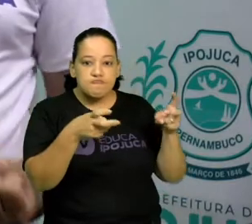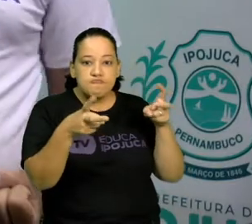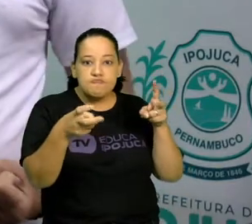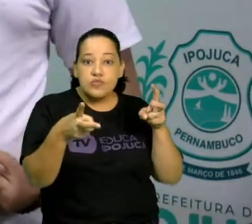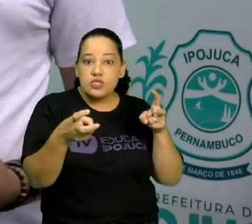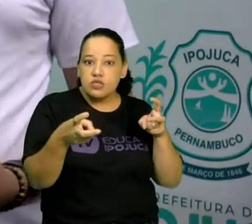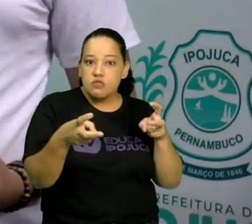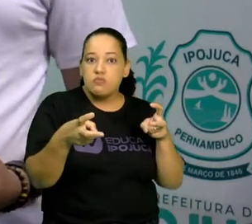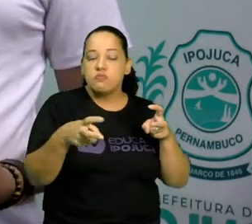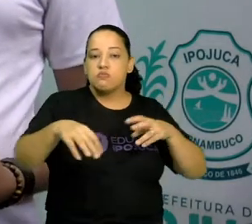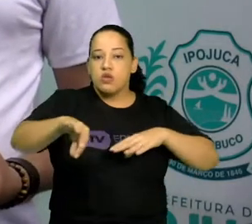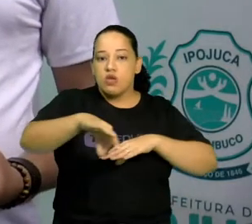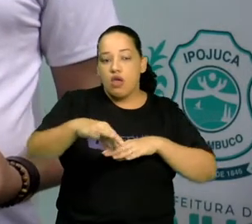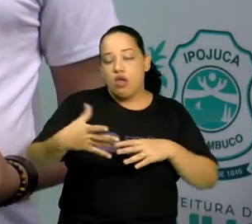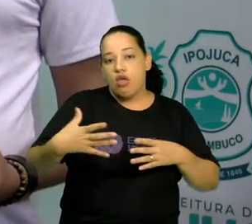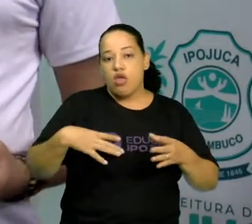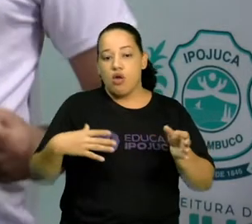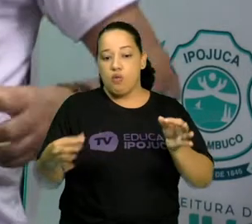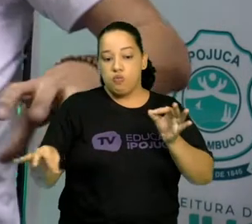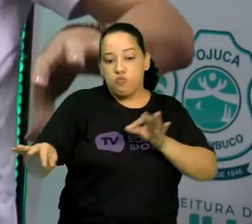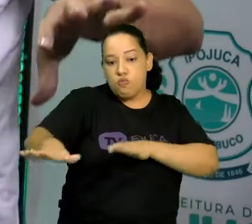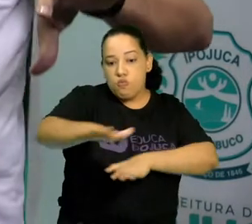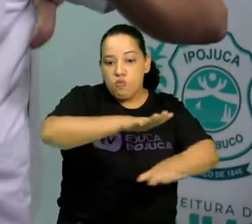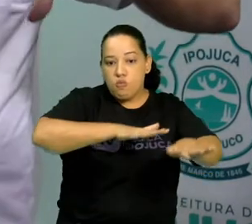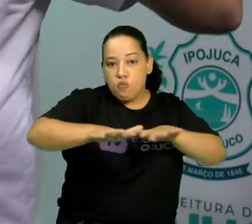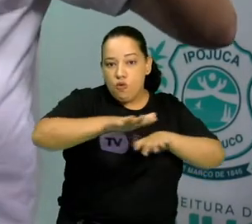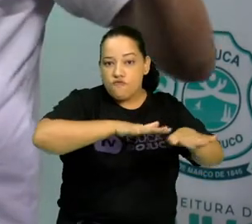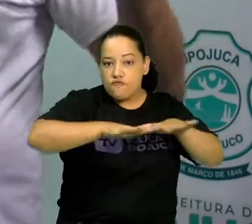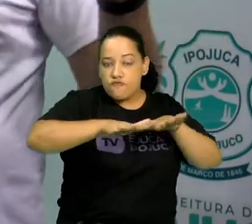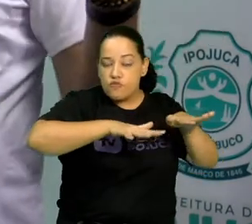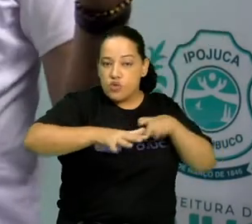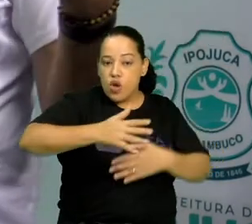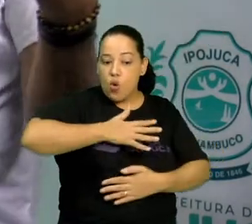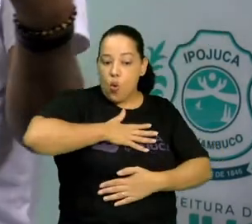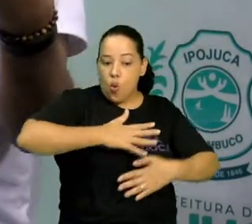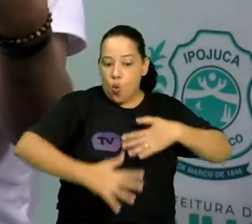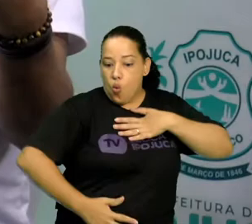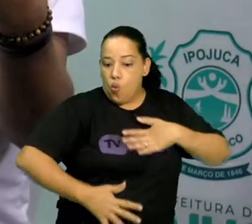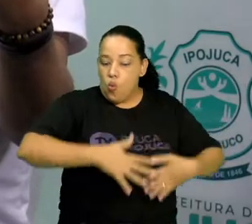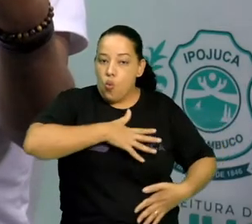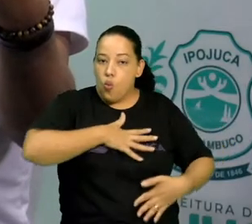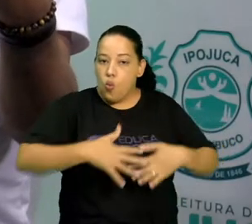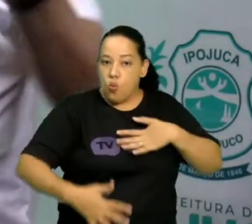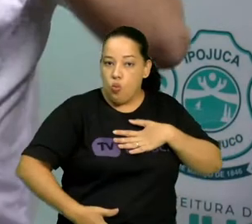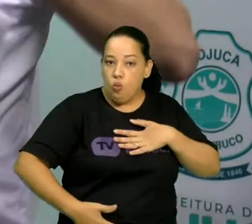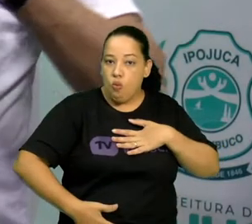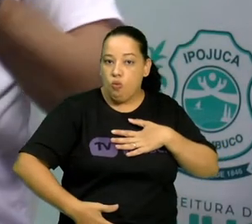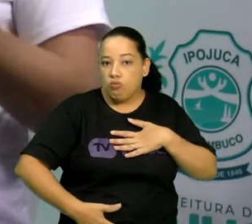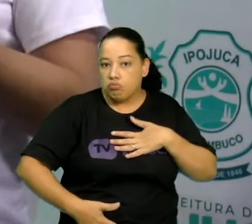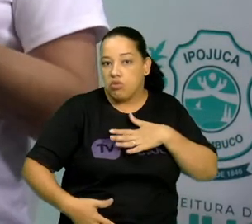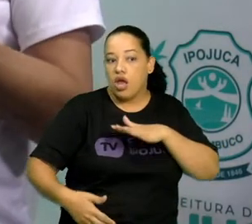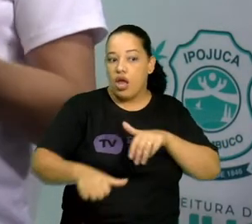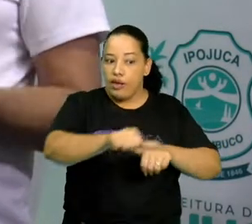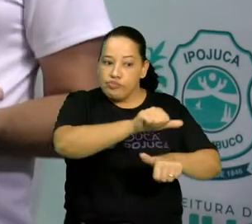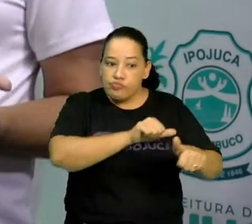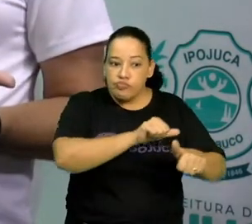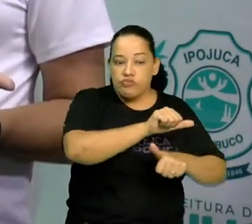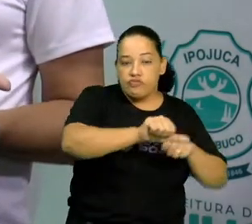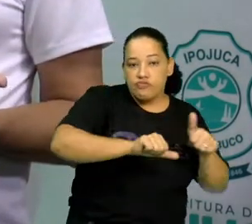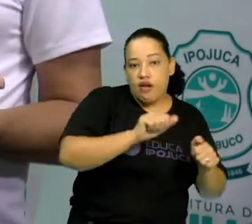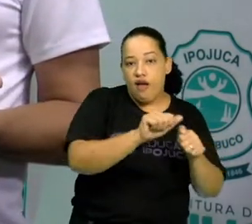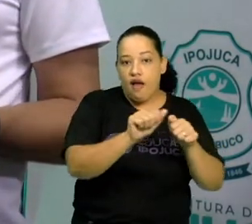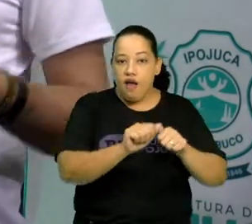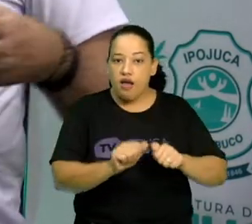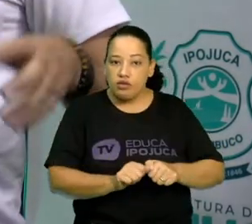no corpo humano. Que arquitetura é essa que esse corpo constrói? E ele começou a se dedicar a esses